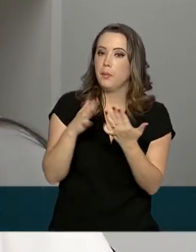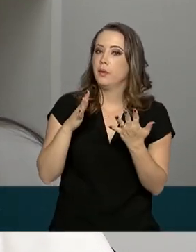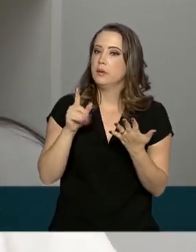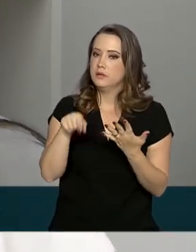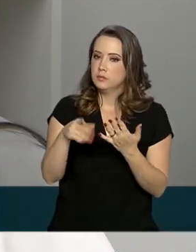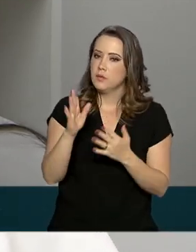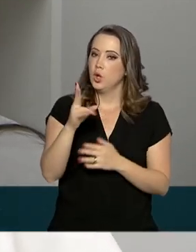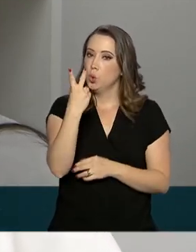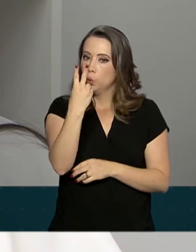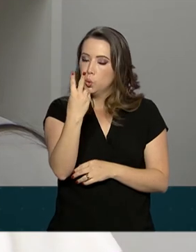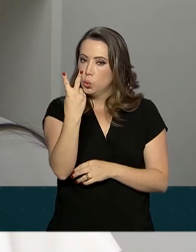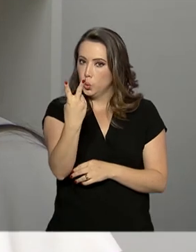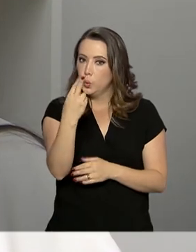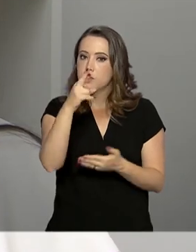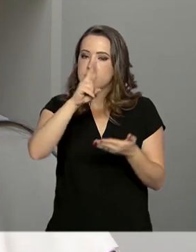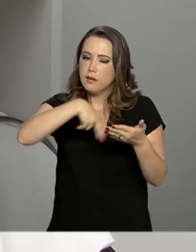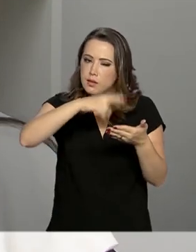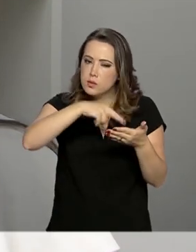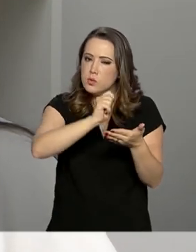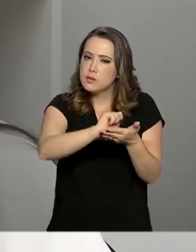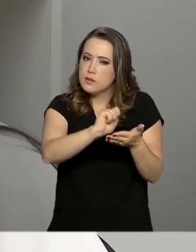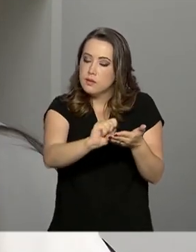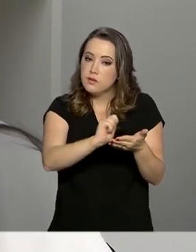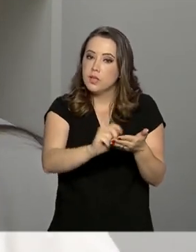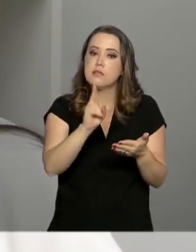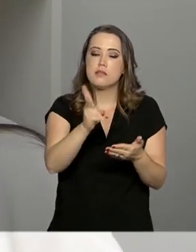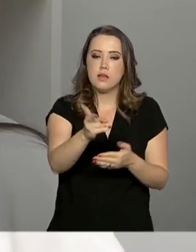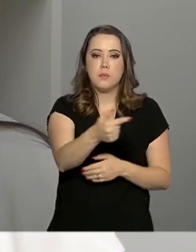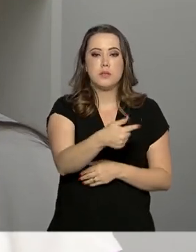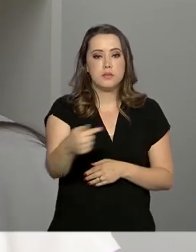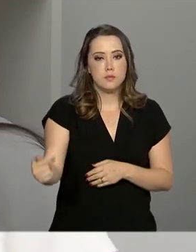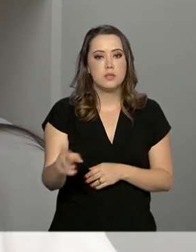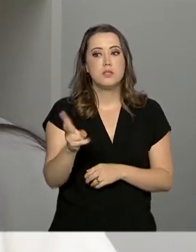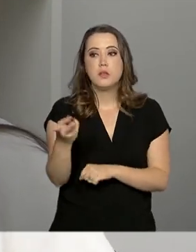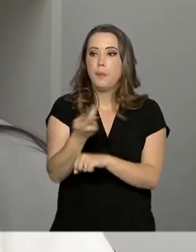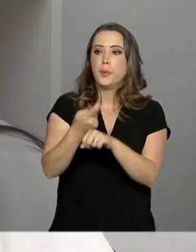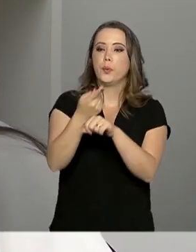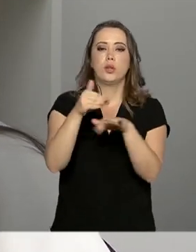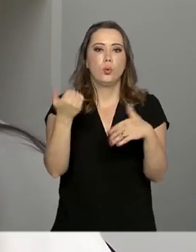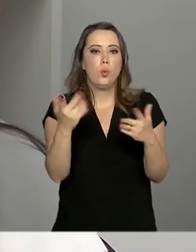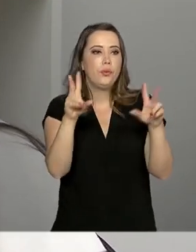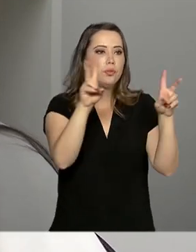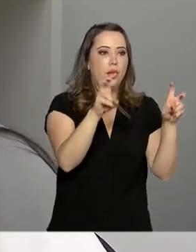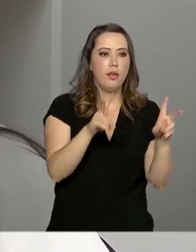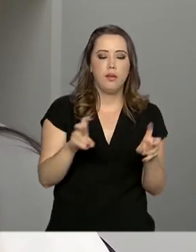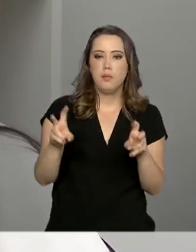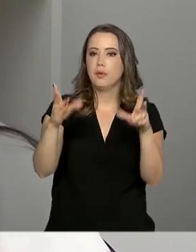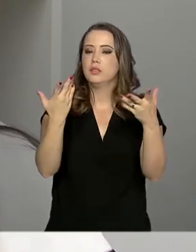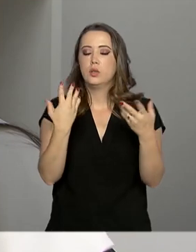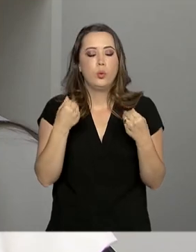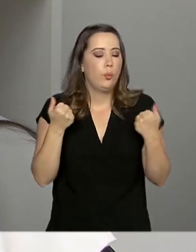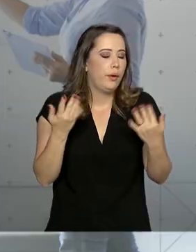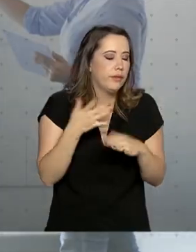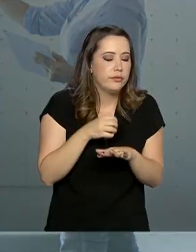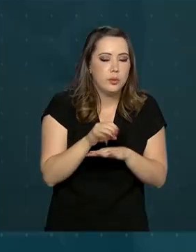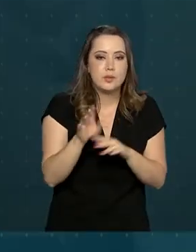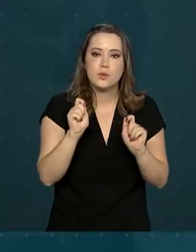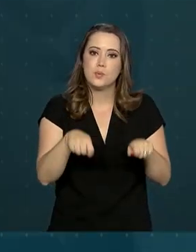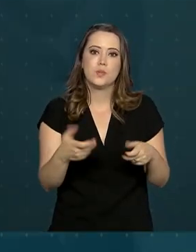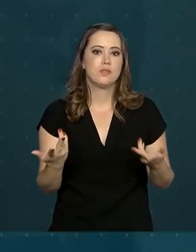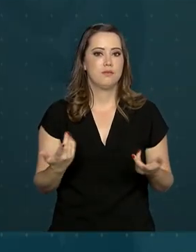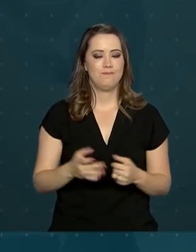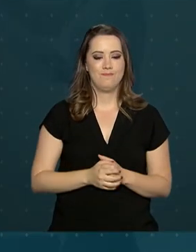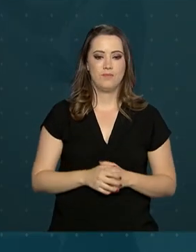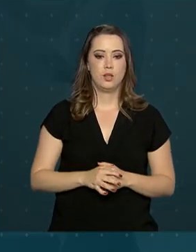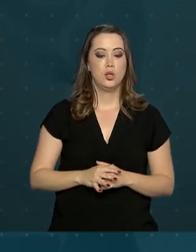pelo menos duas redações por semana e sempre indo atrás de repertório para usar, de informações. Ao todo,